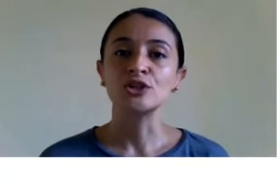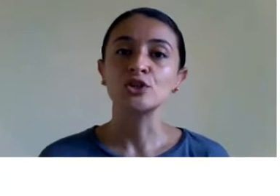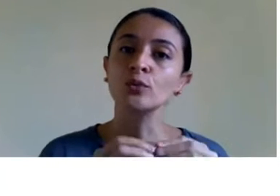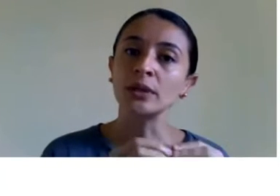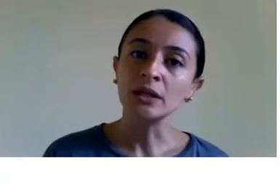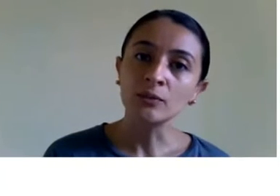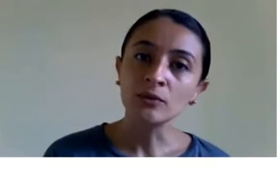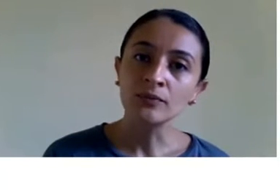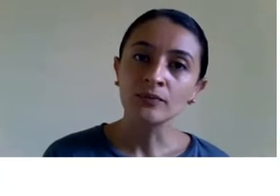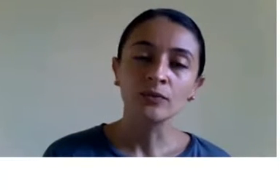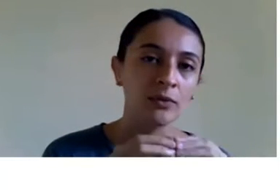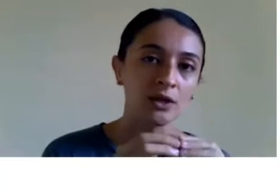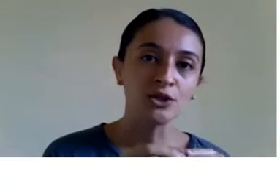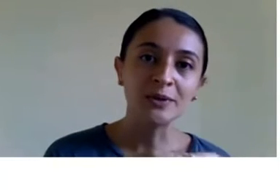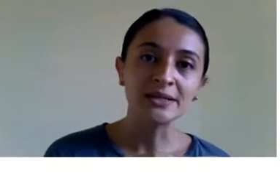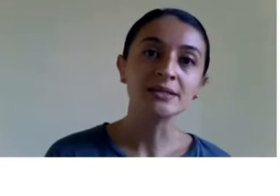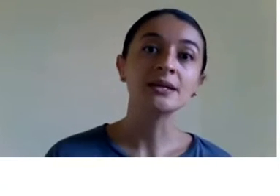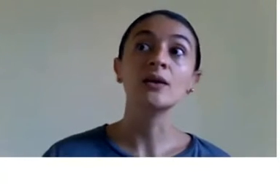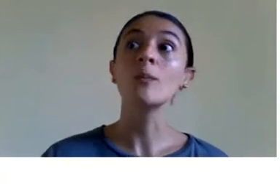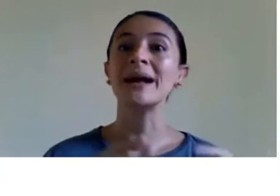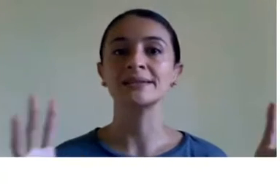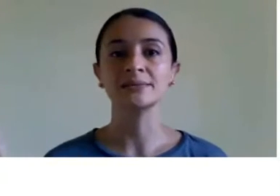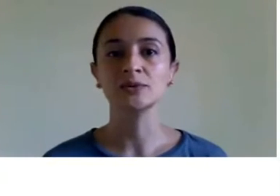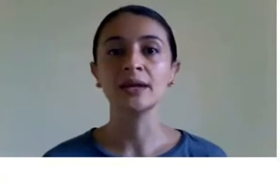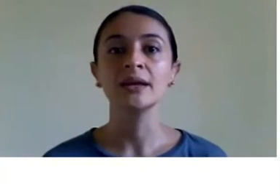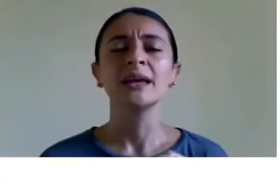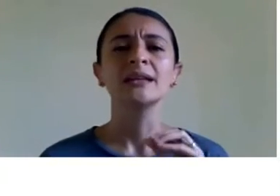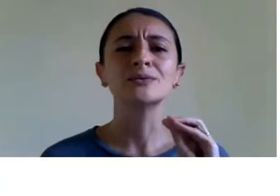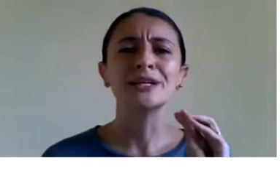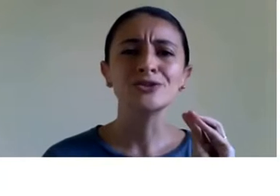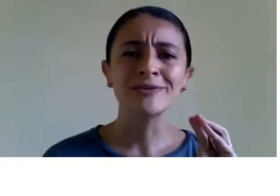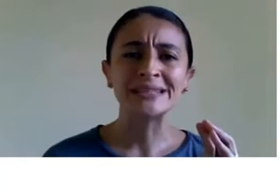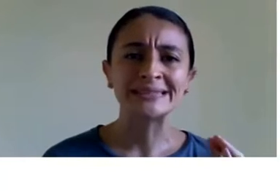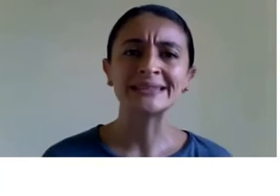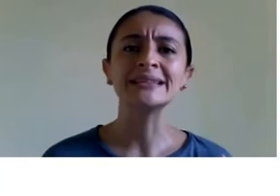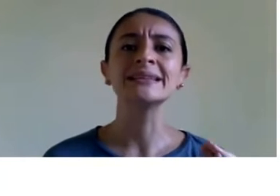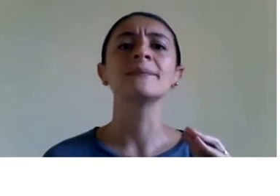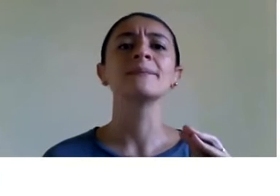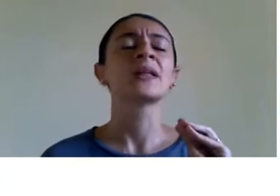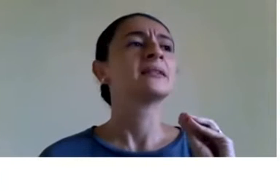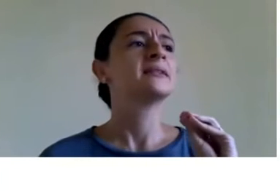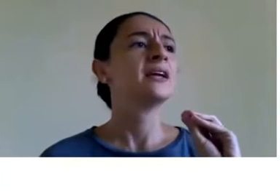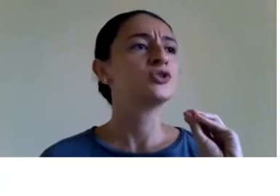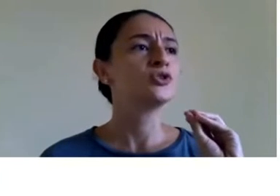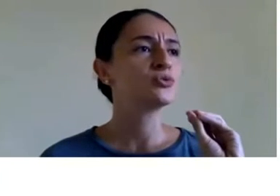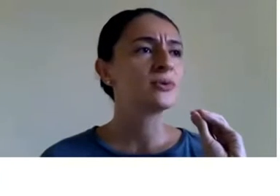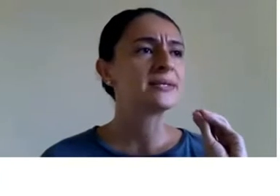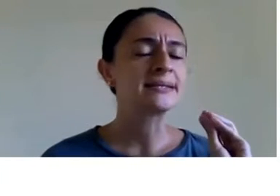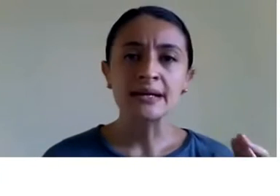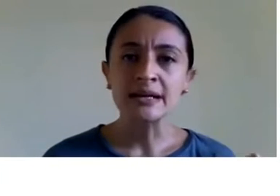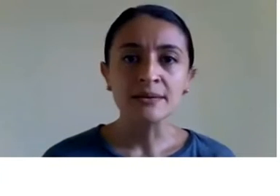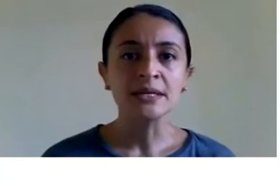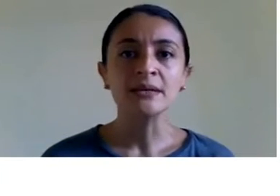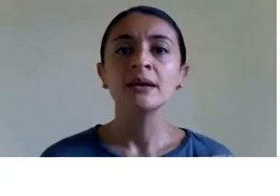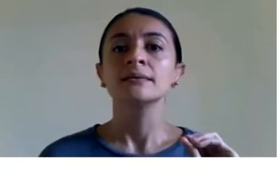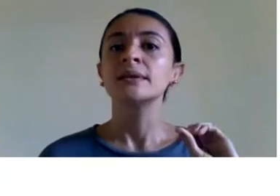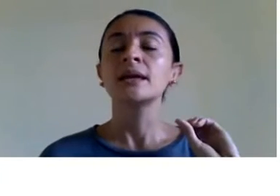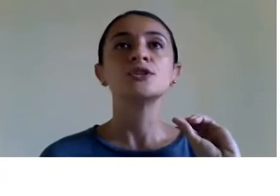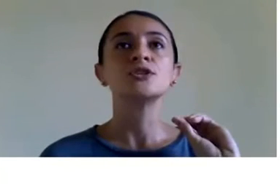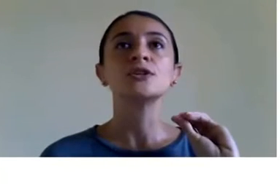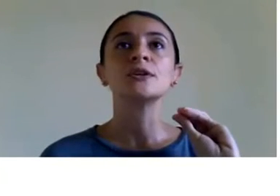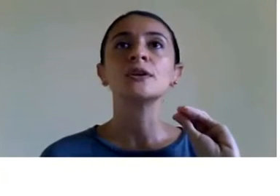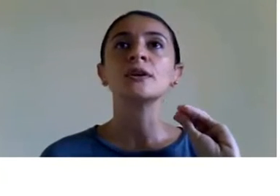garante para a gente, do mínimo, que a gente precisa até o máximo, né, então desde uma vacina, desde um exame,